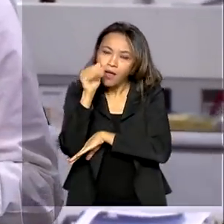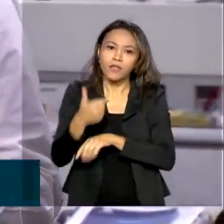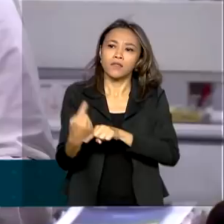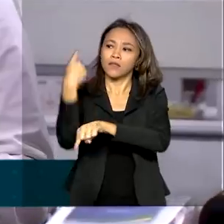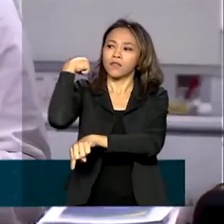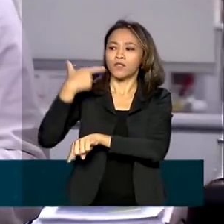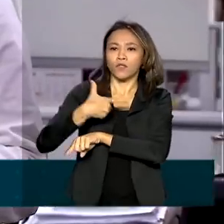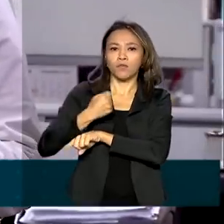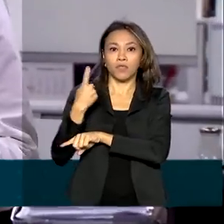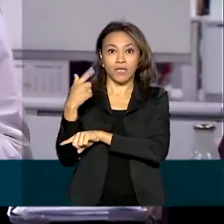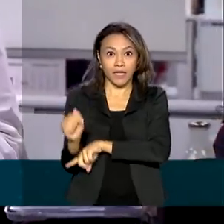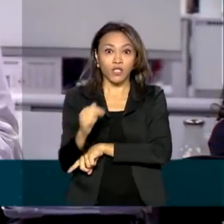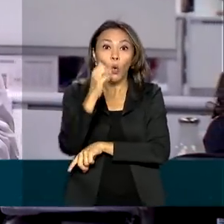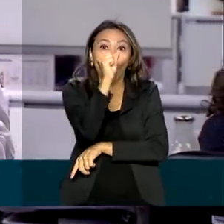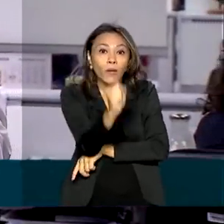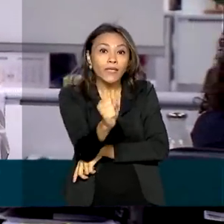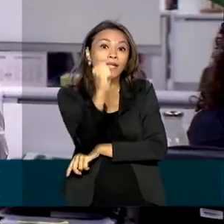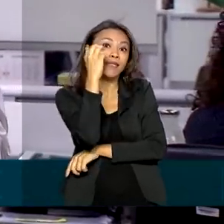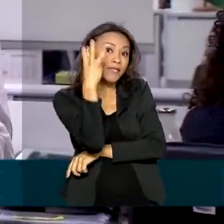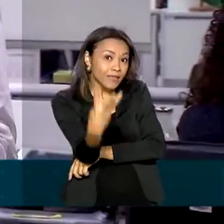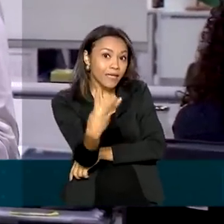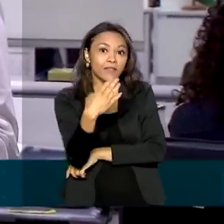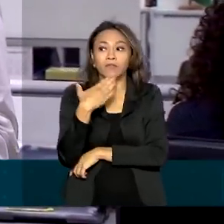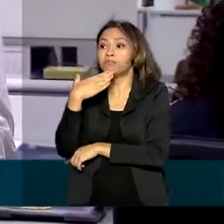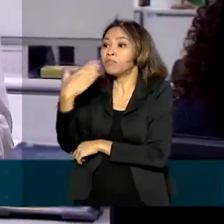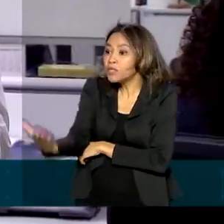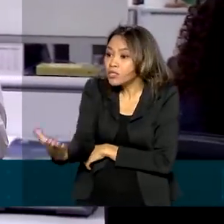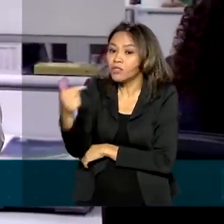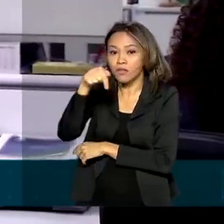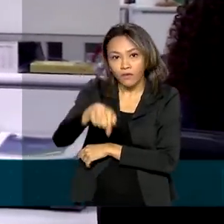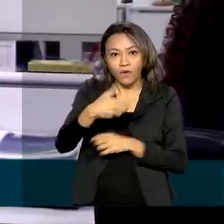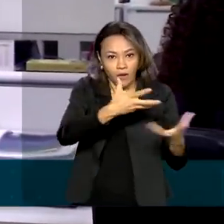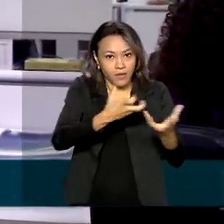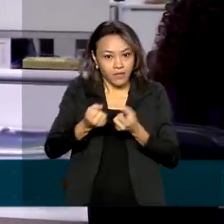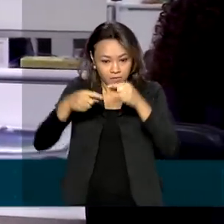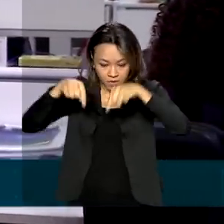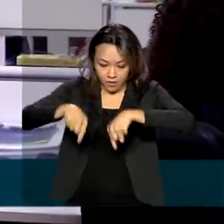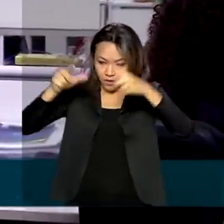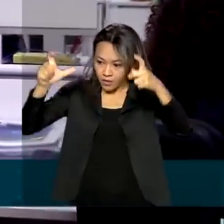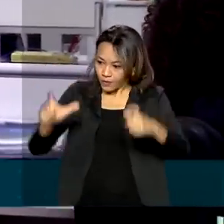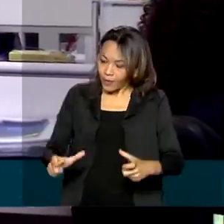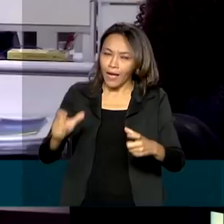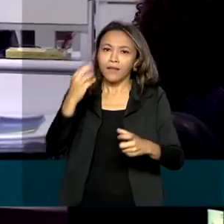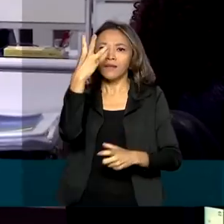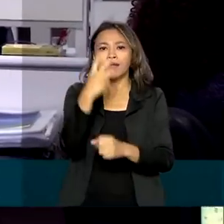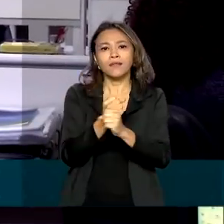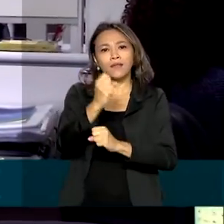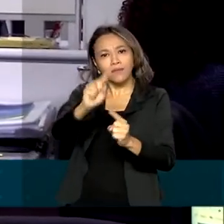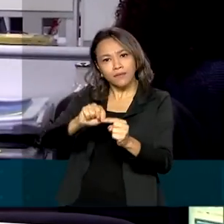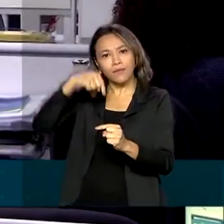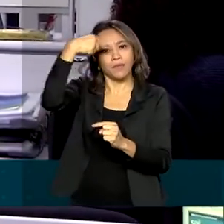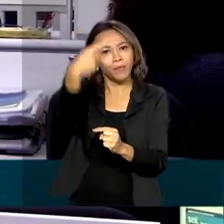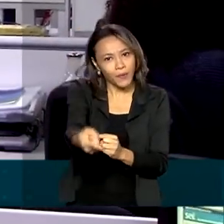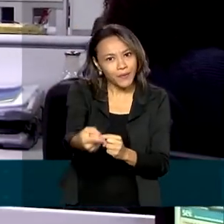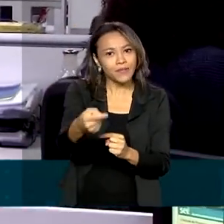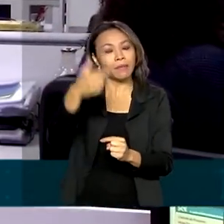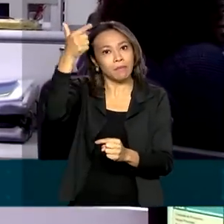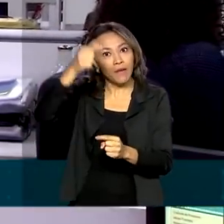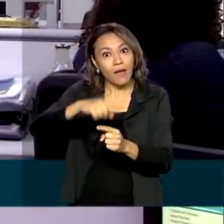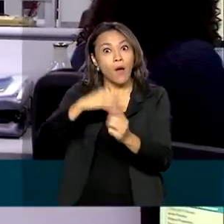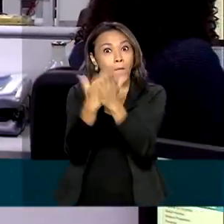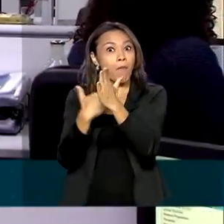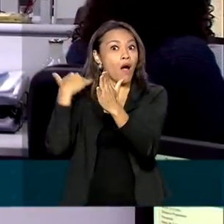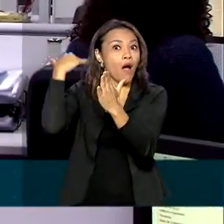83 pedidos formais da imprensa foram recebidos aqui. Três anos depois, em 2020, essa demanda